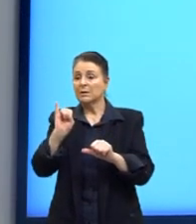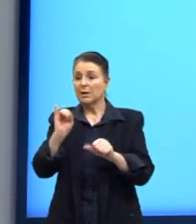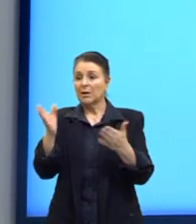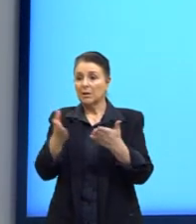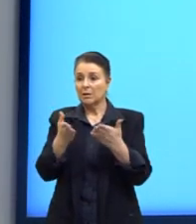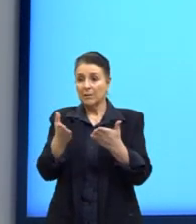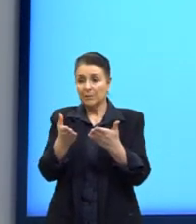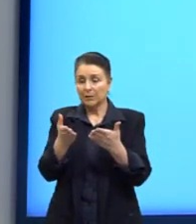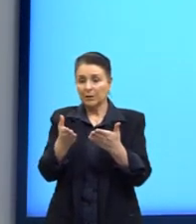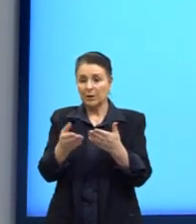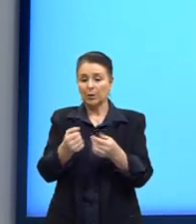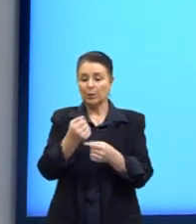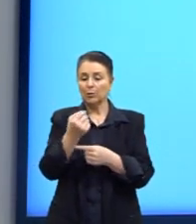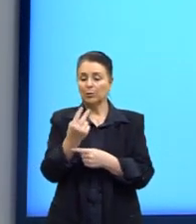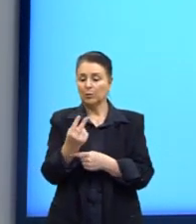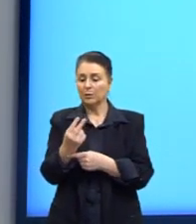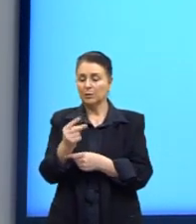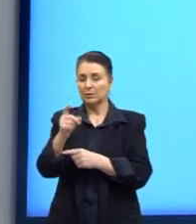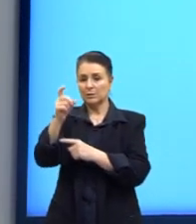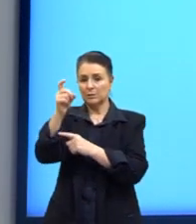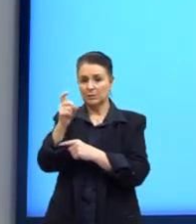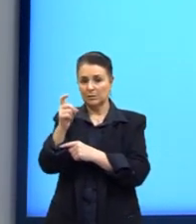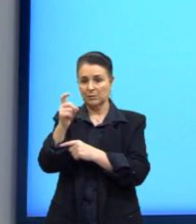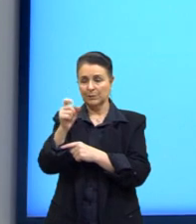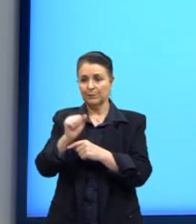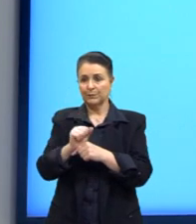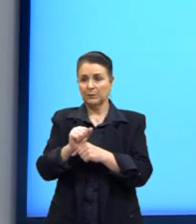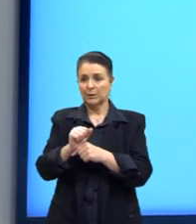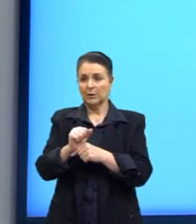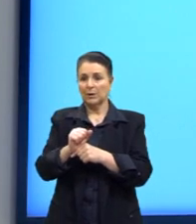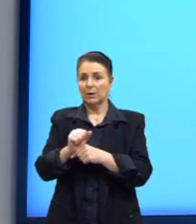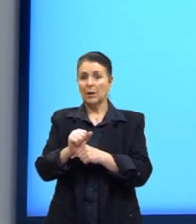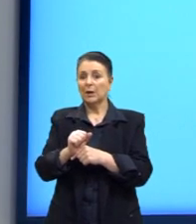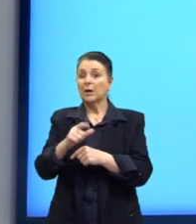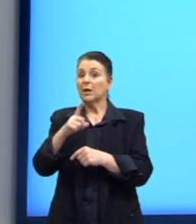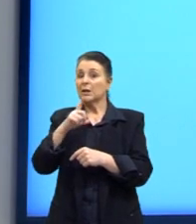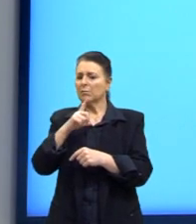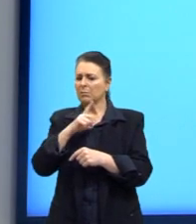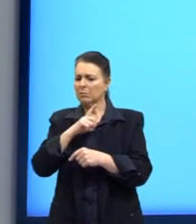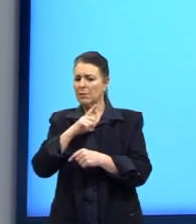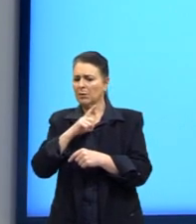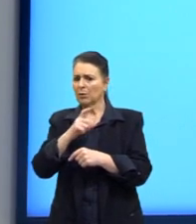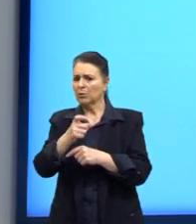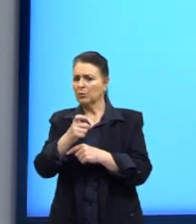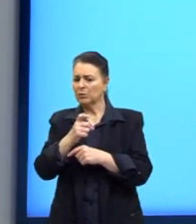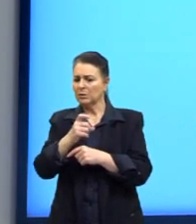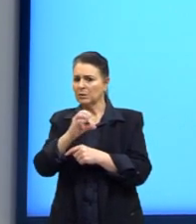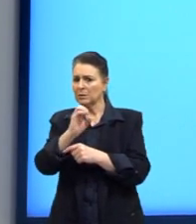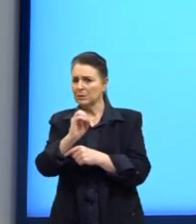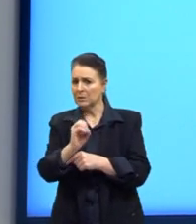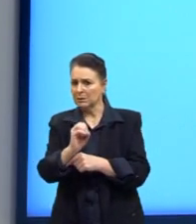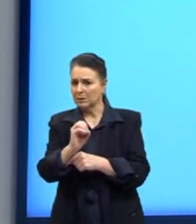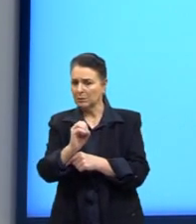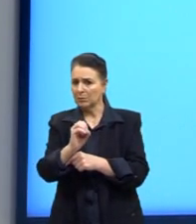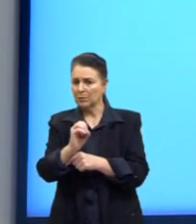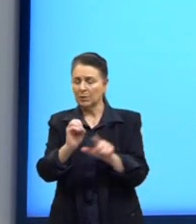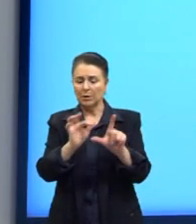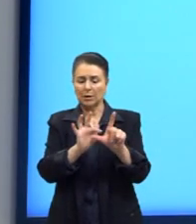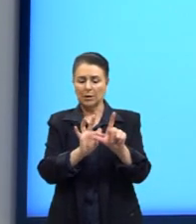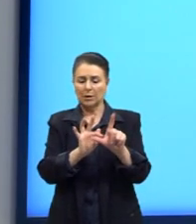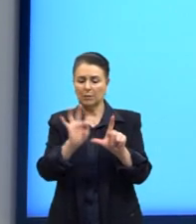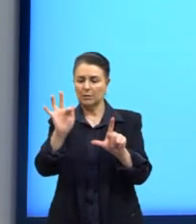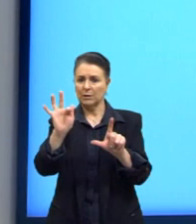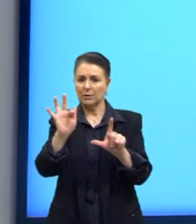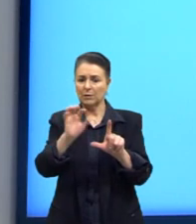2 elevado a x, e se nós considerarmos que o nosso x é zero, a função seria